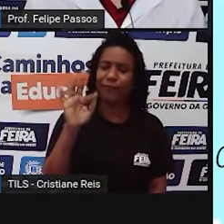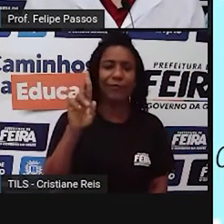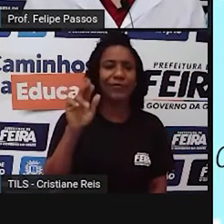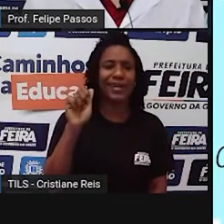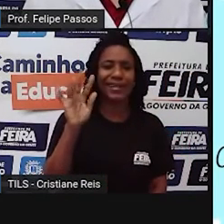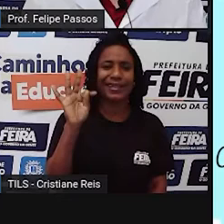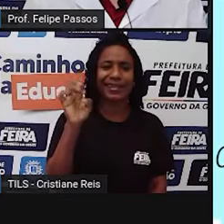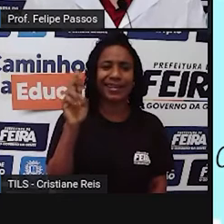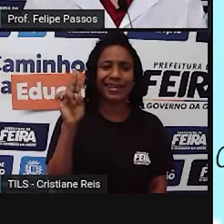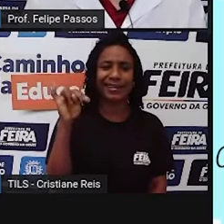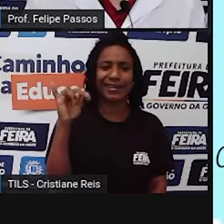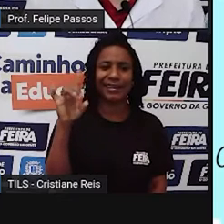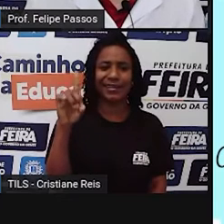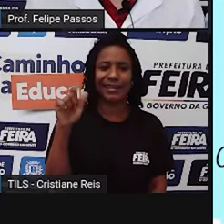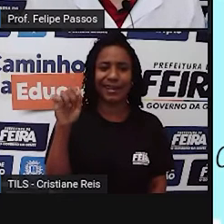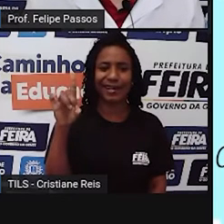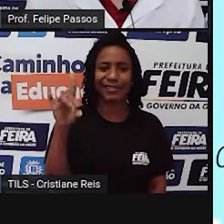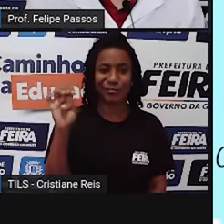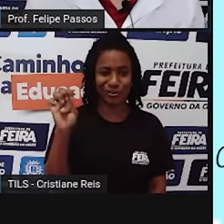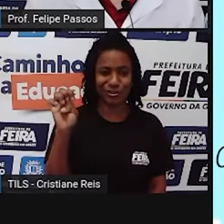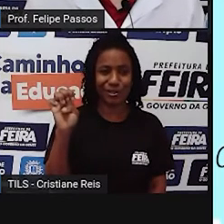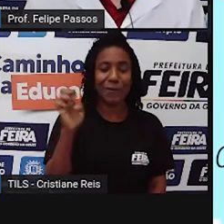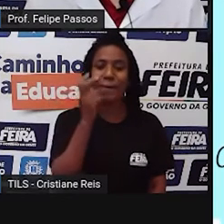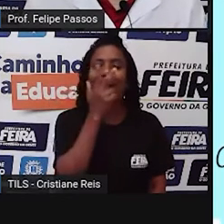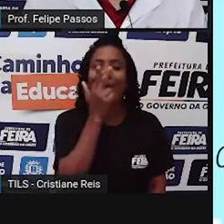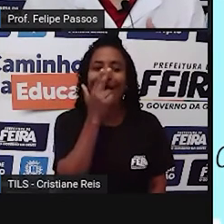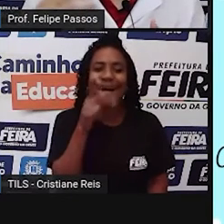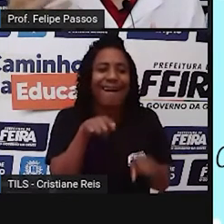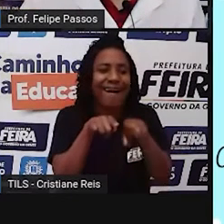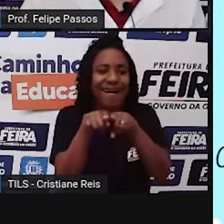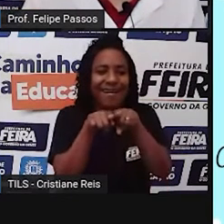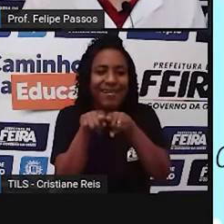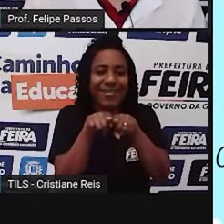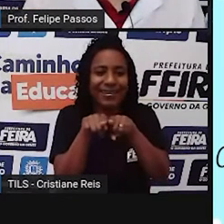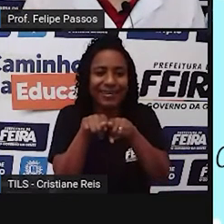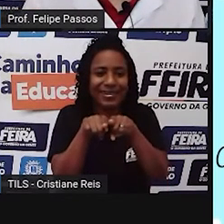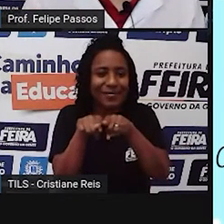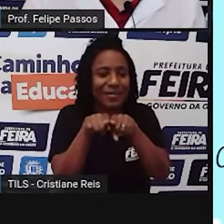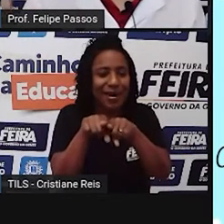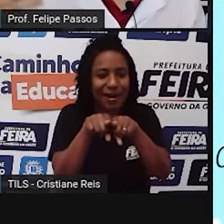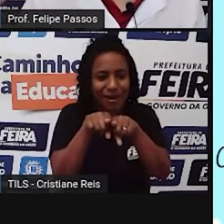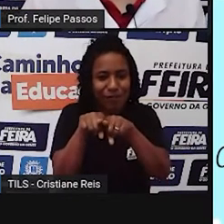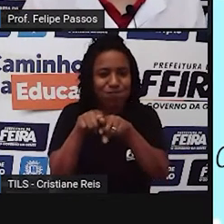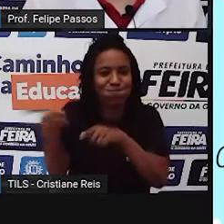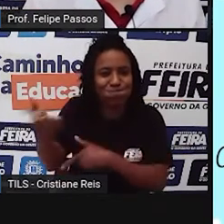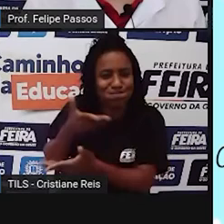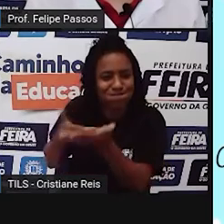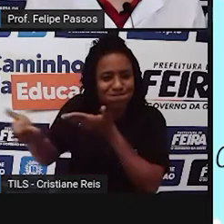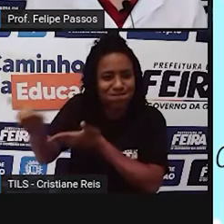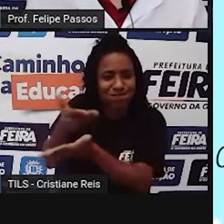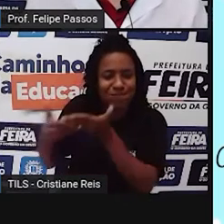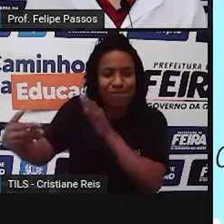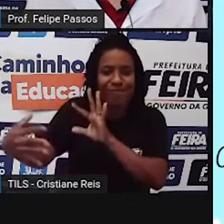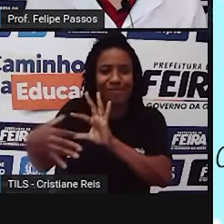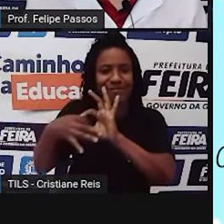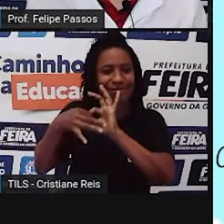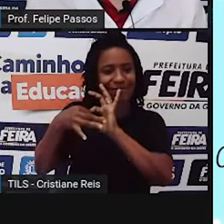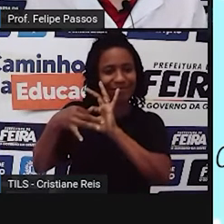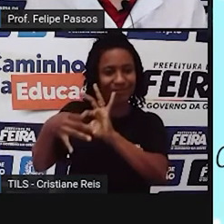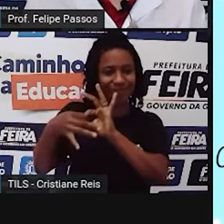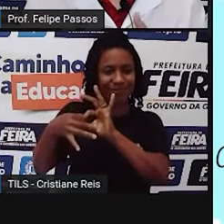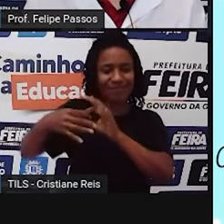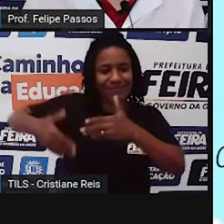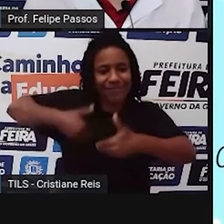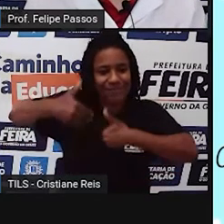Então, é uma relação colaborativa, onde um preze pela saúde, pelo bem-estar do outro. É uma relação